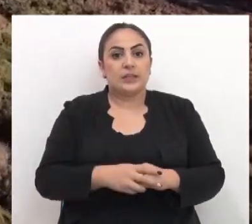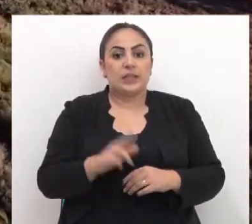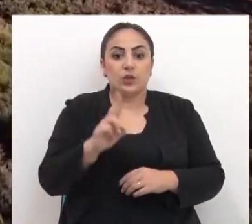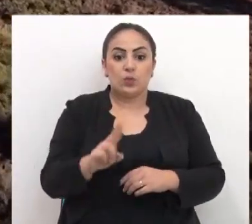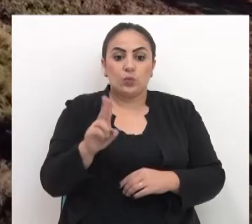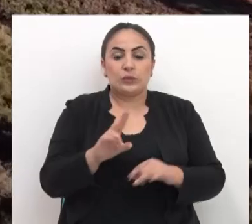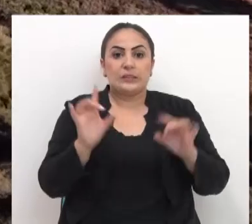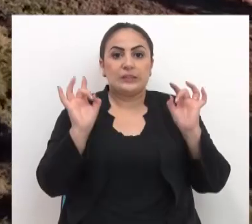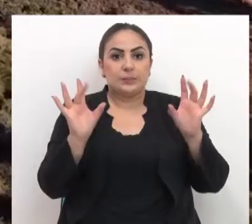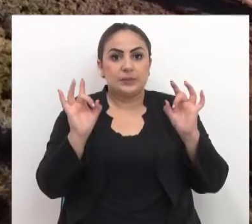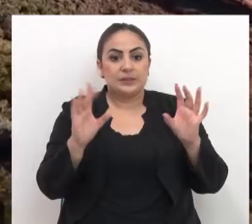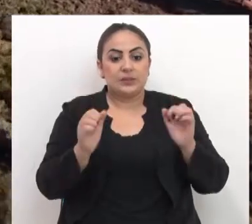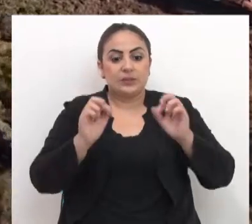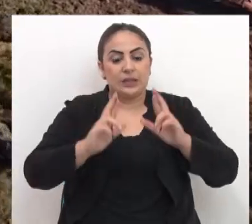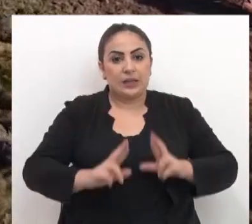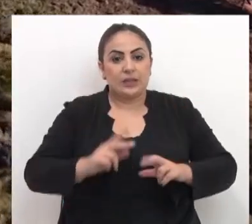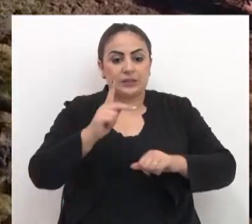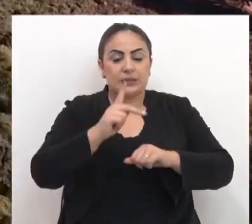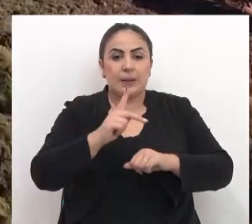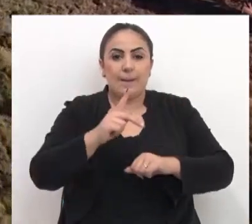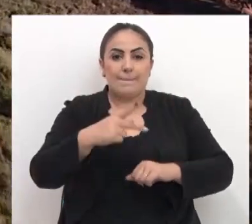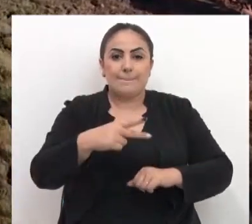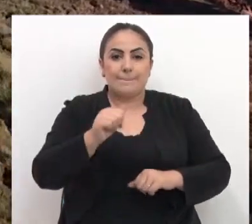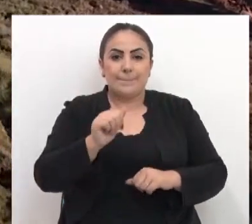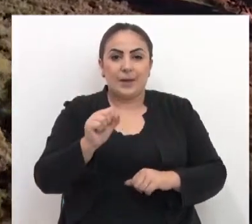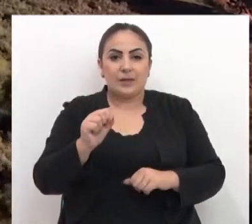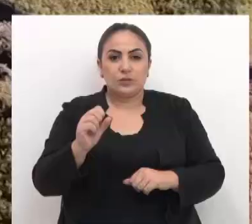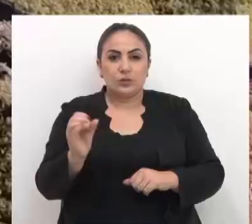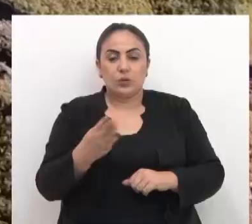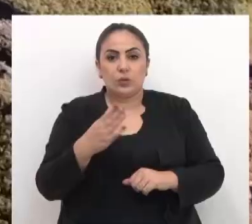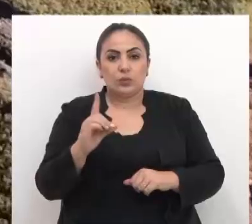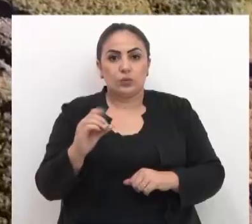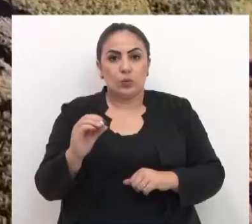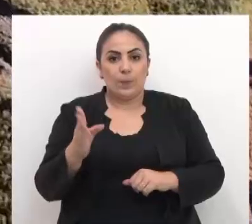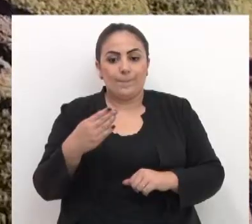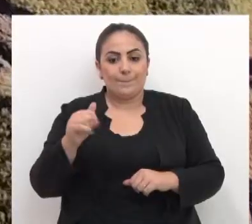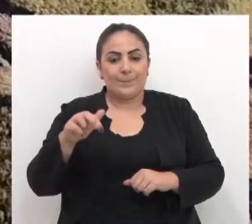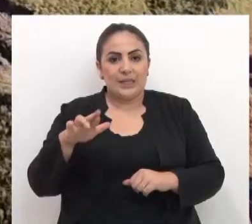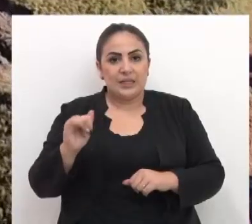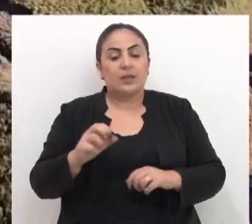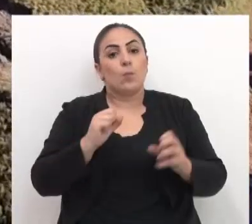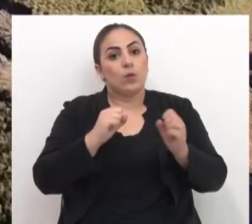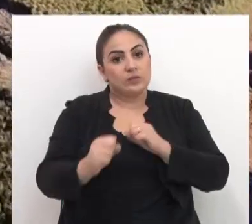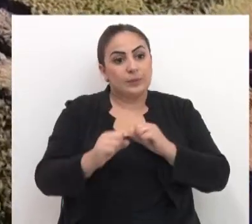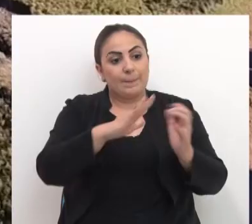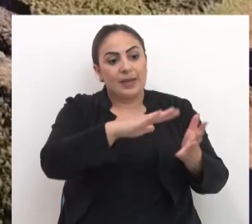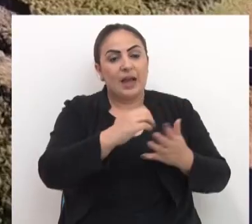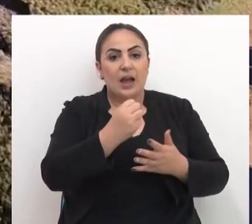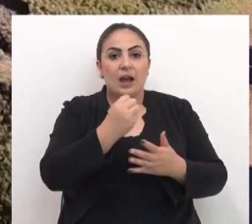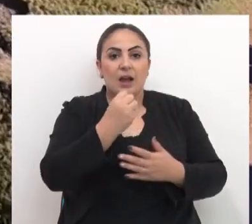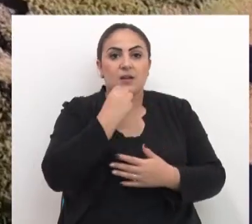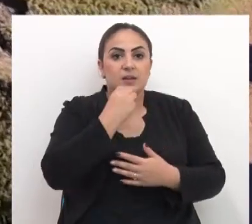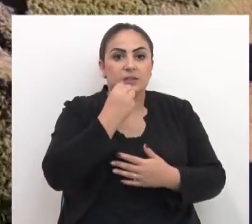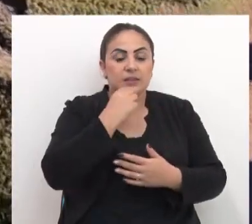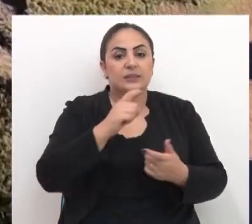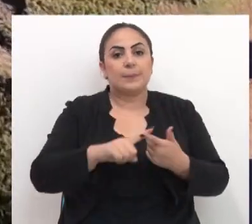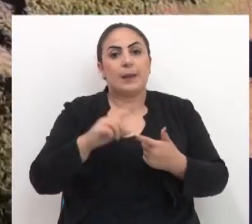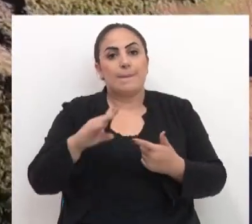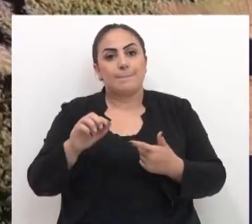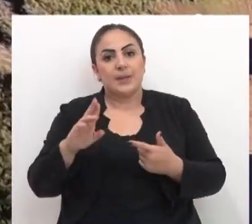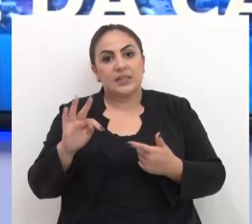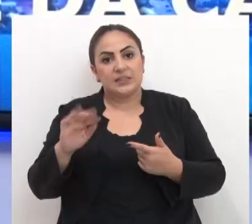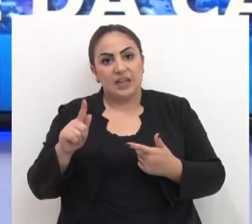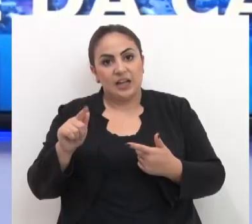em zona de uso especial no distrito de Paço do Miranda vai possibilitar a extração de rocha basáltica e